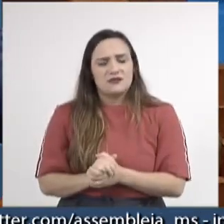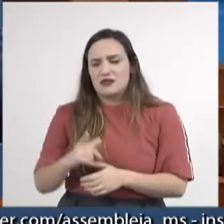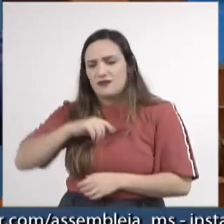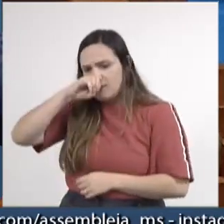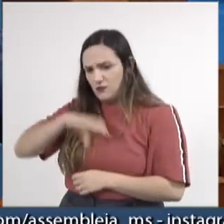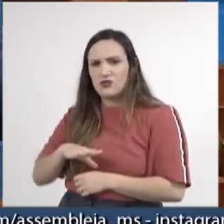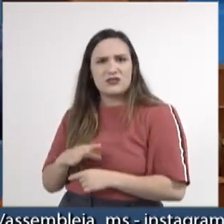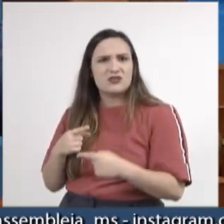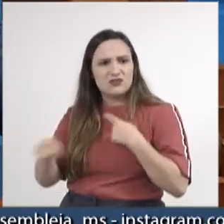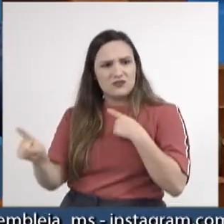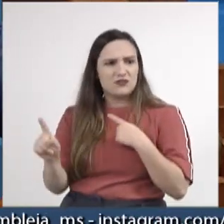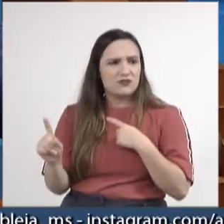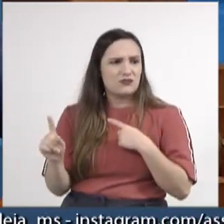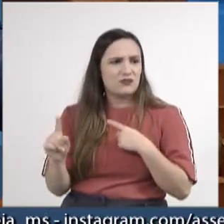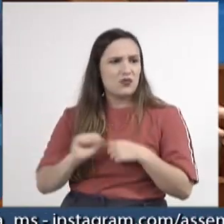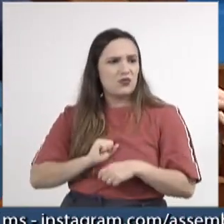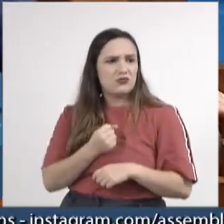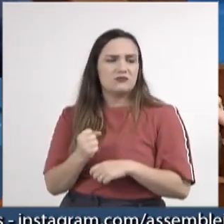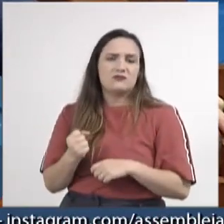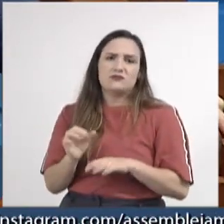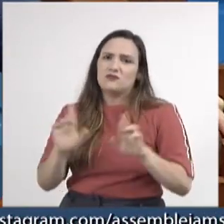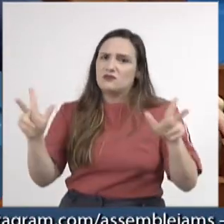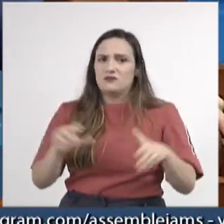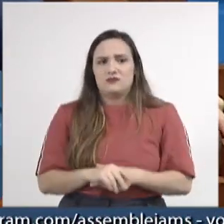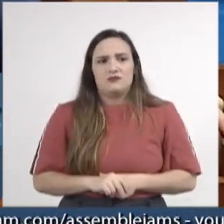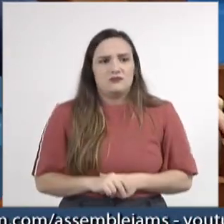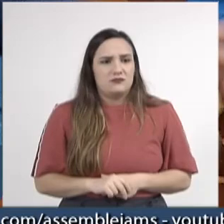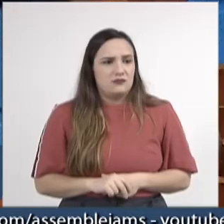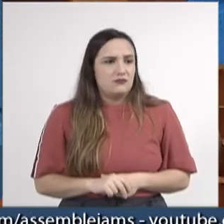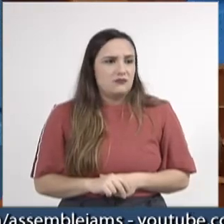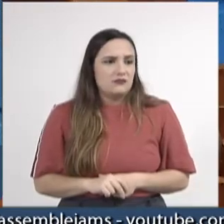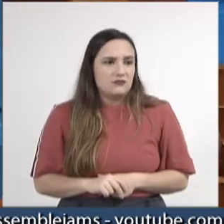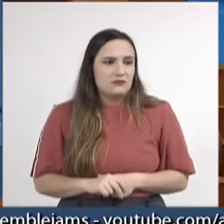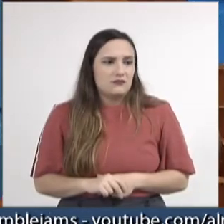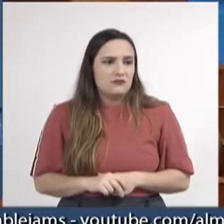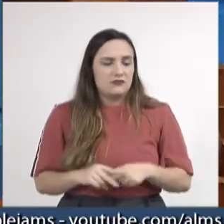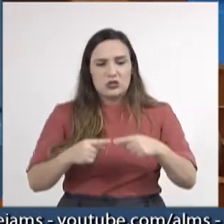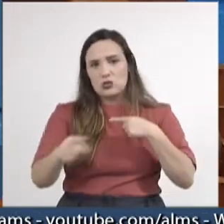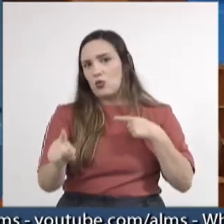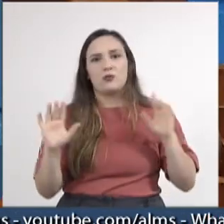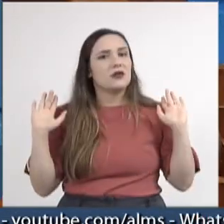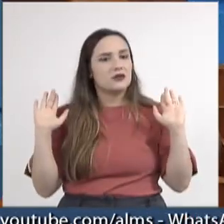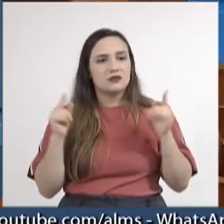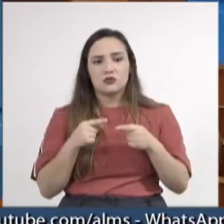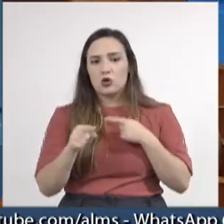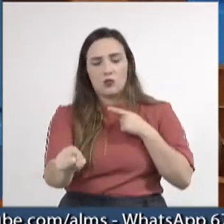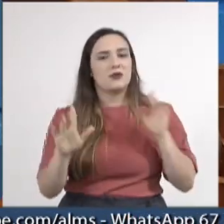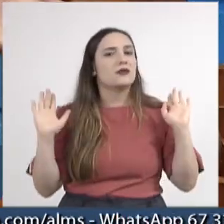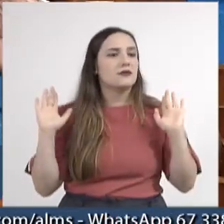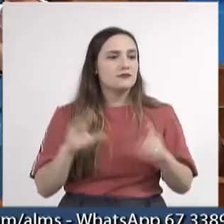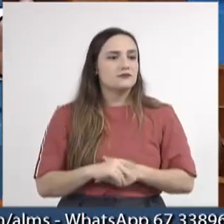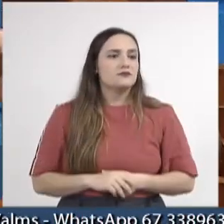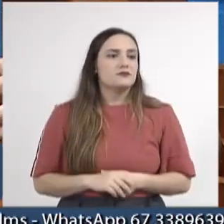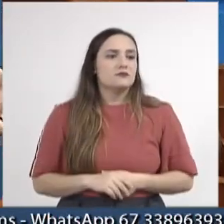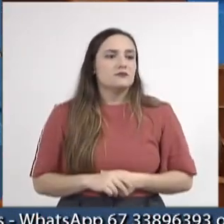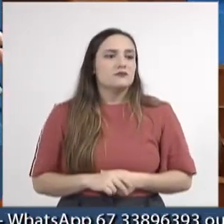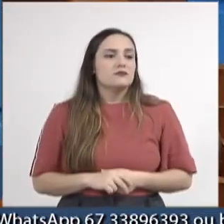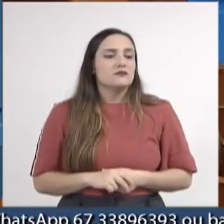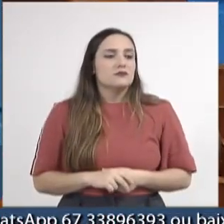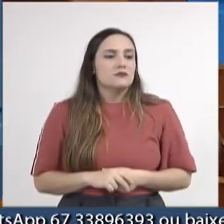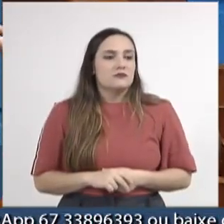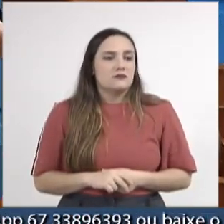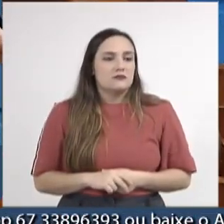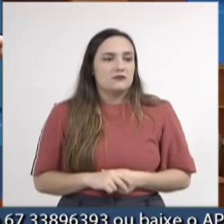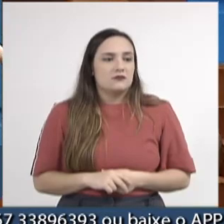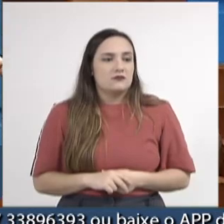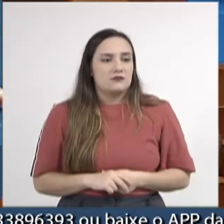violência e fazem discurso de ódio de outro. Eu acho que é incoerente isso, é incoerente, né, mas eu não